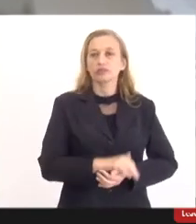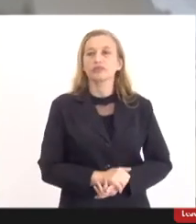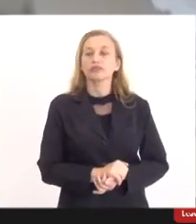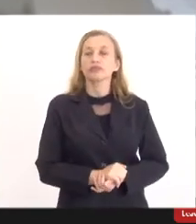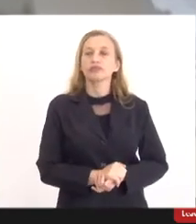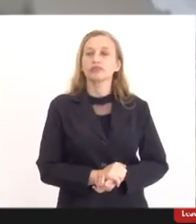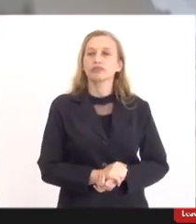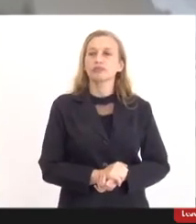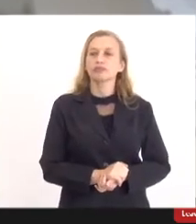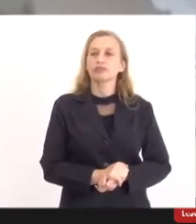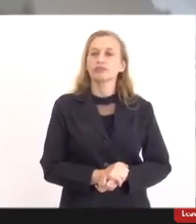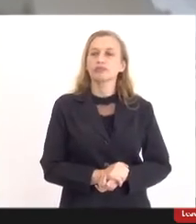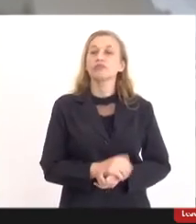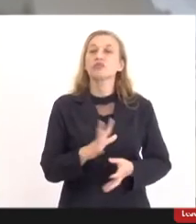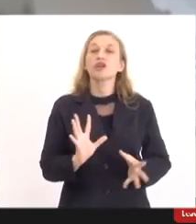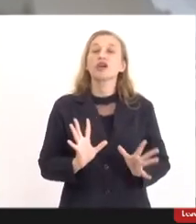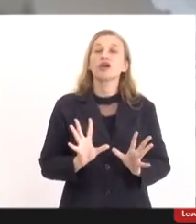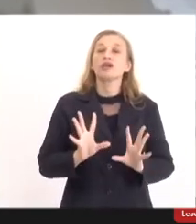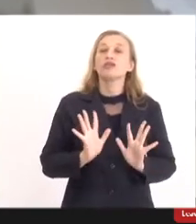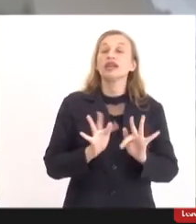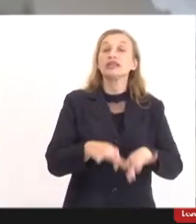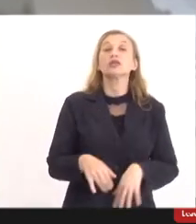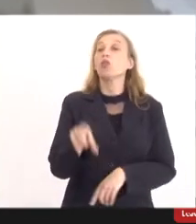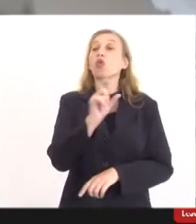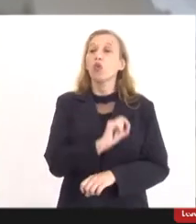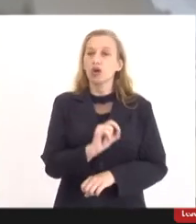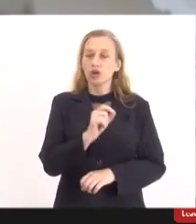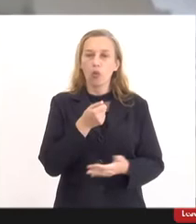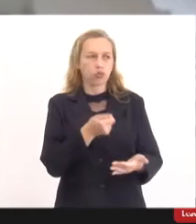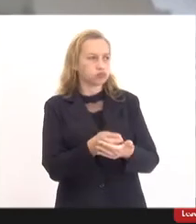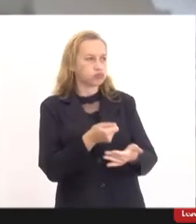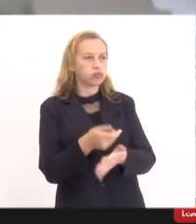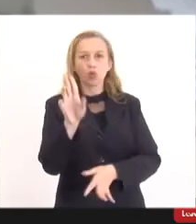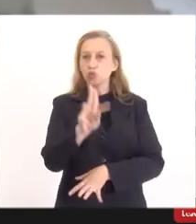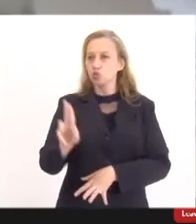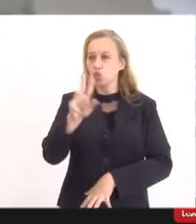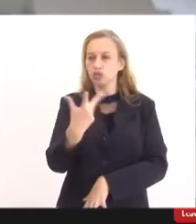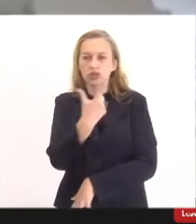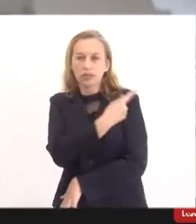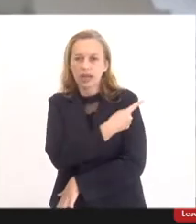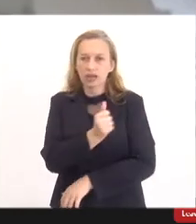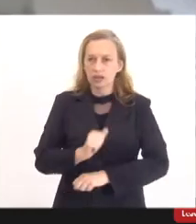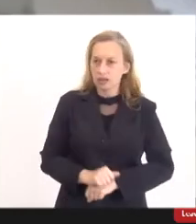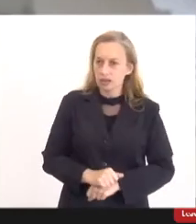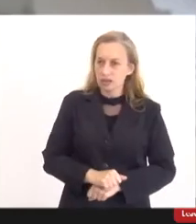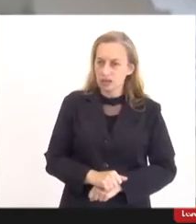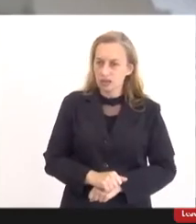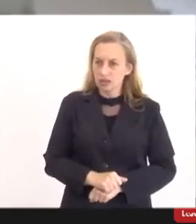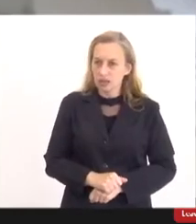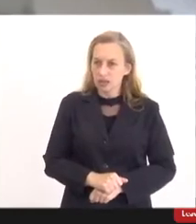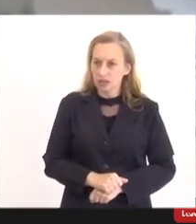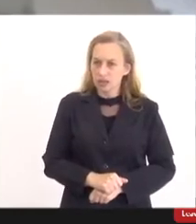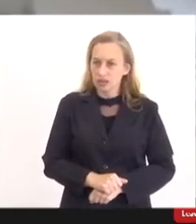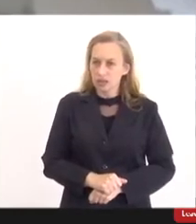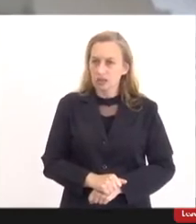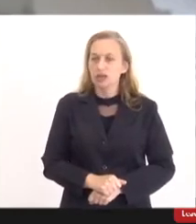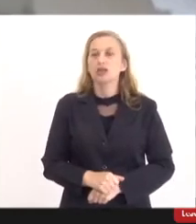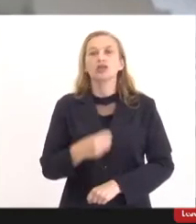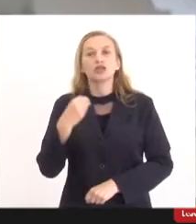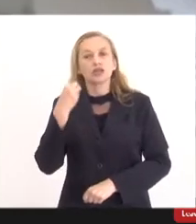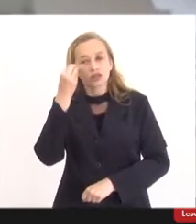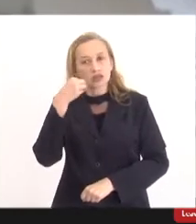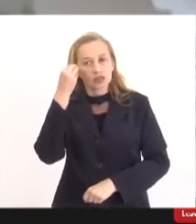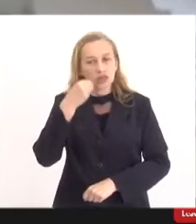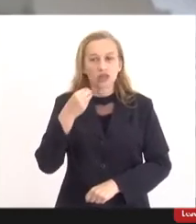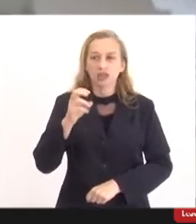E aí, nós concluímos que a obrigação do uso das vacinas experimentais para as crianças na idade de 5 a